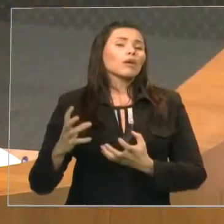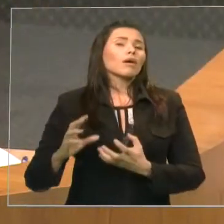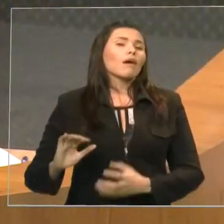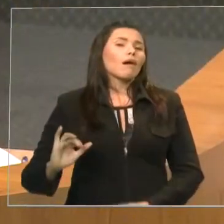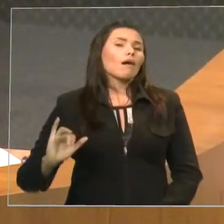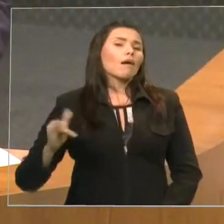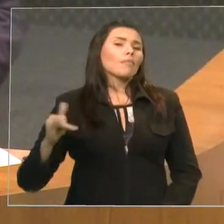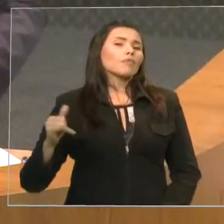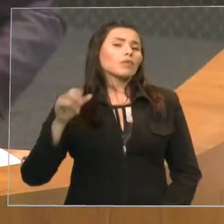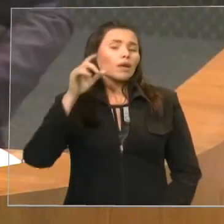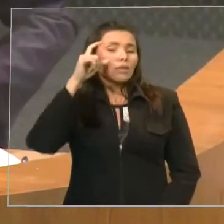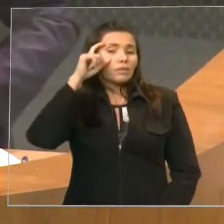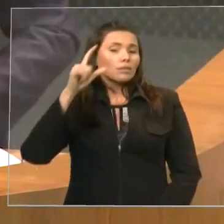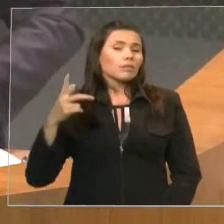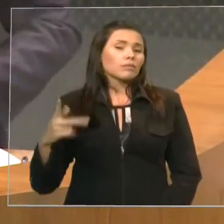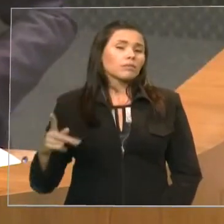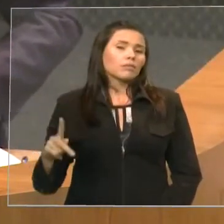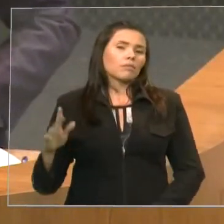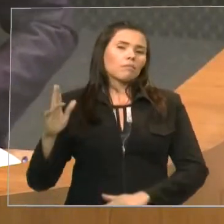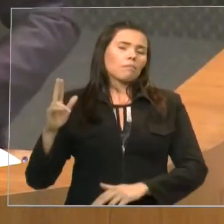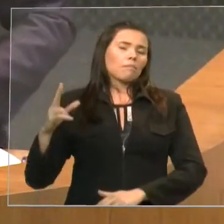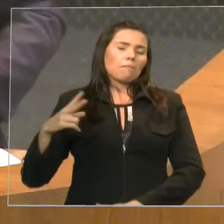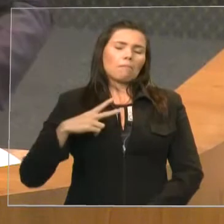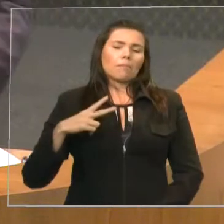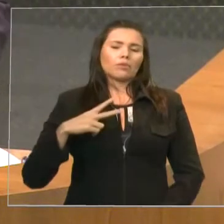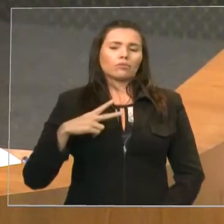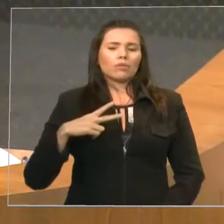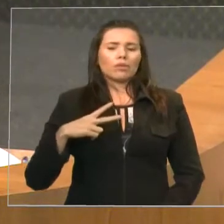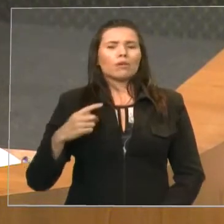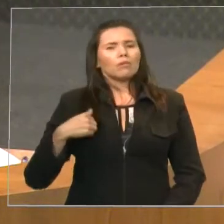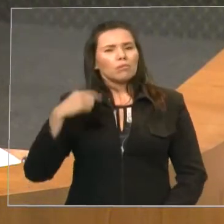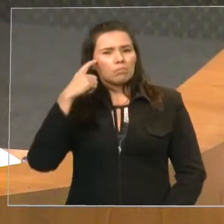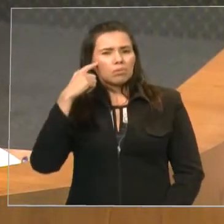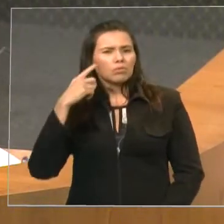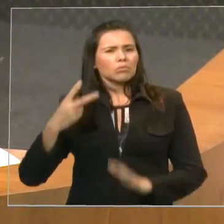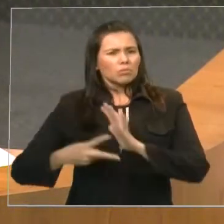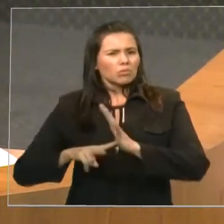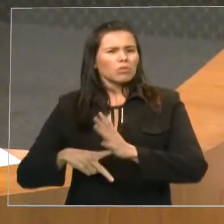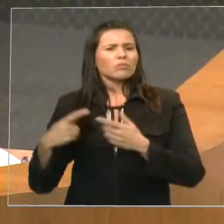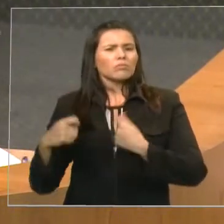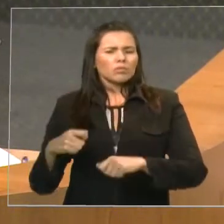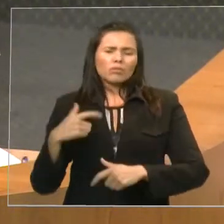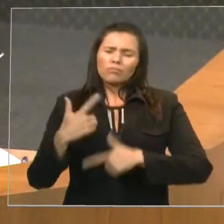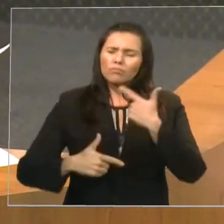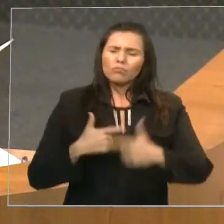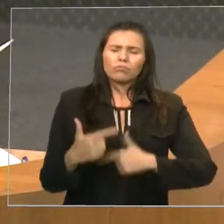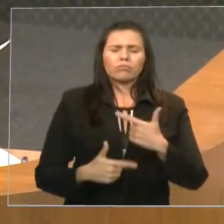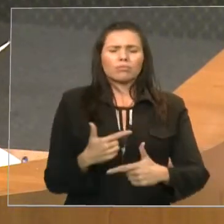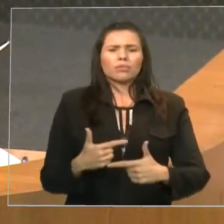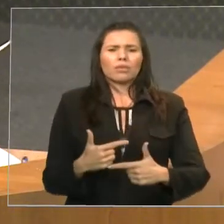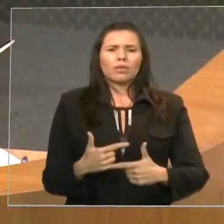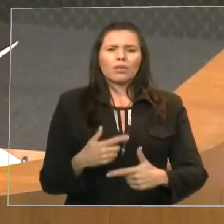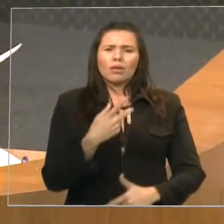Professores e professoras têm que ser apartidários e têm que lutar pelos seus próprios direitos. É isso que eu acredito, é isso que eu